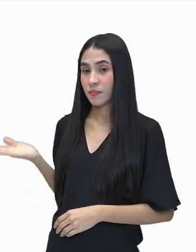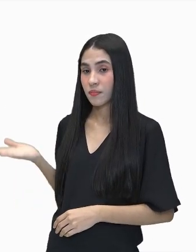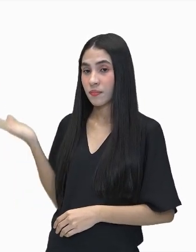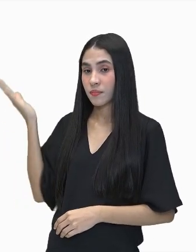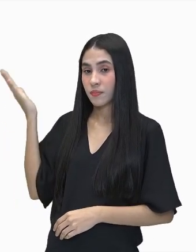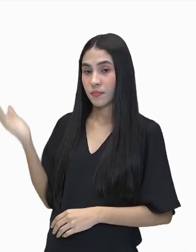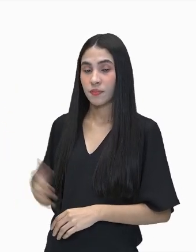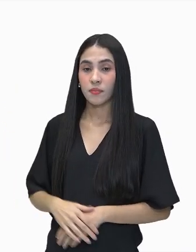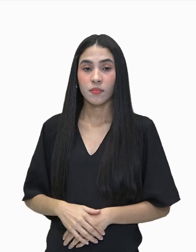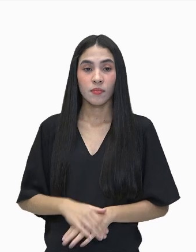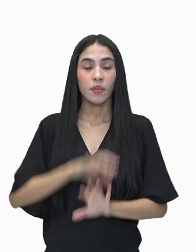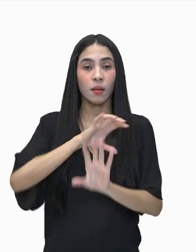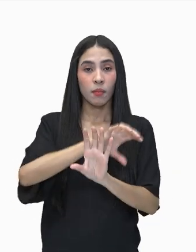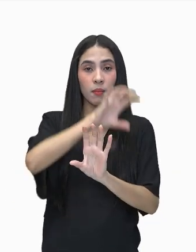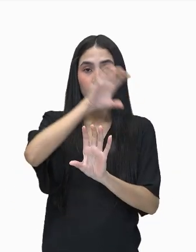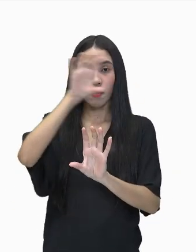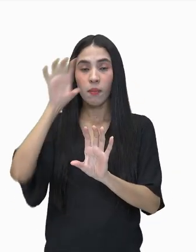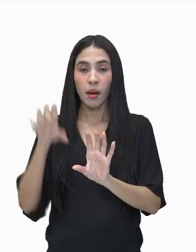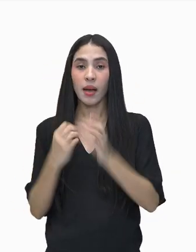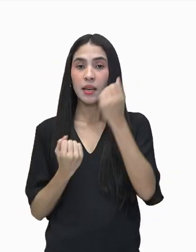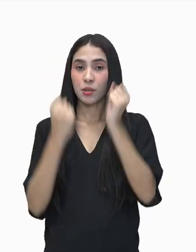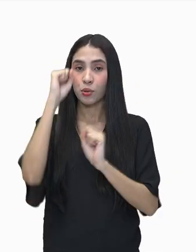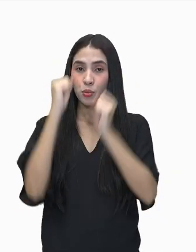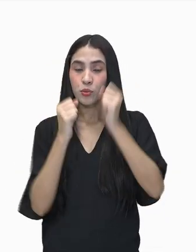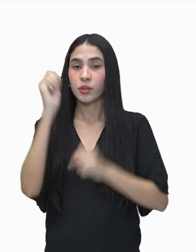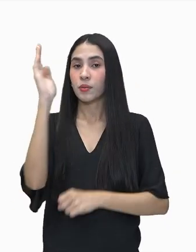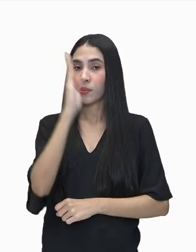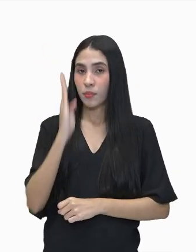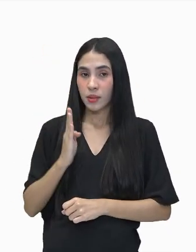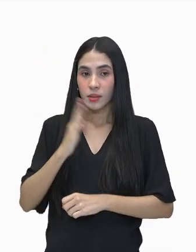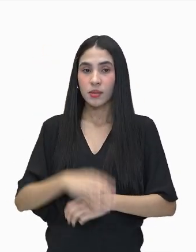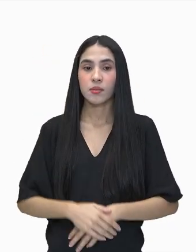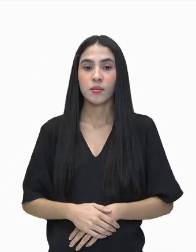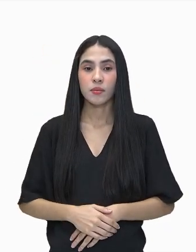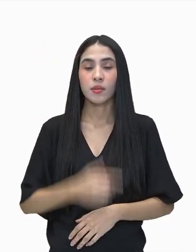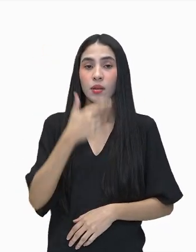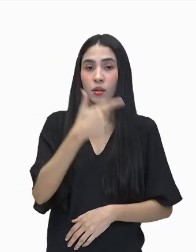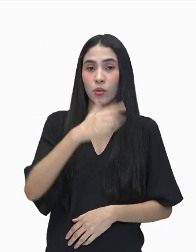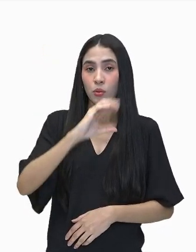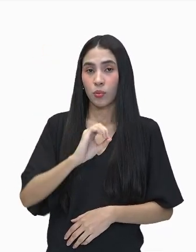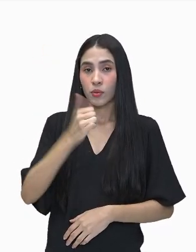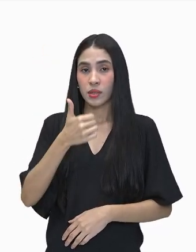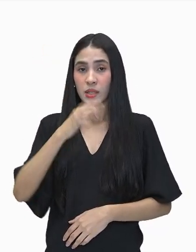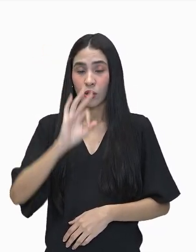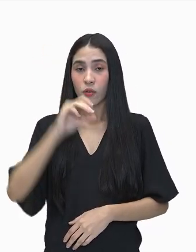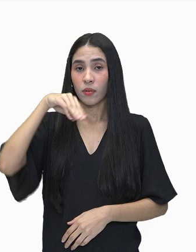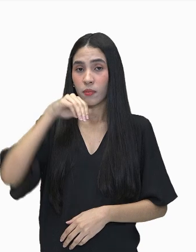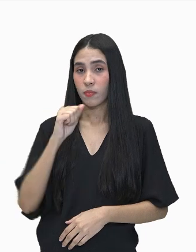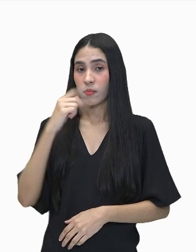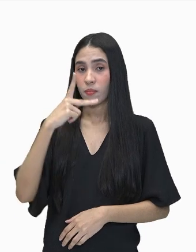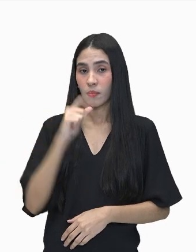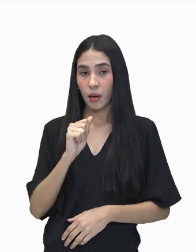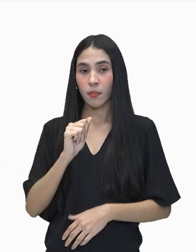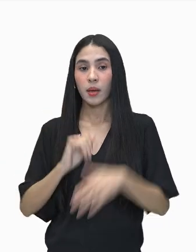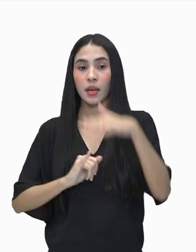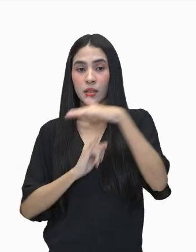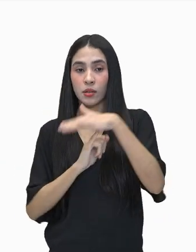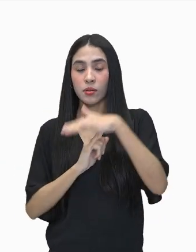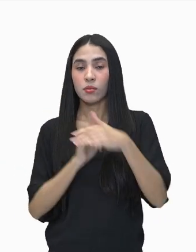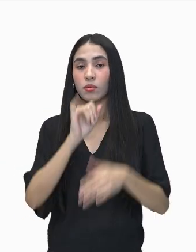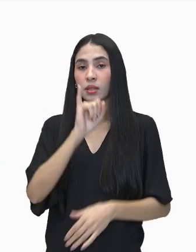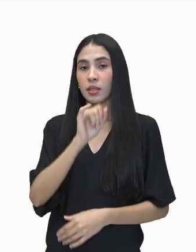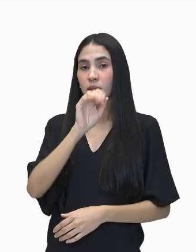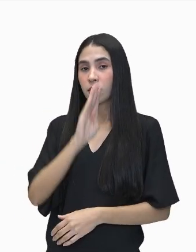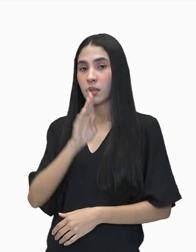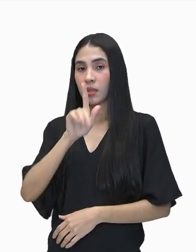a distribuição da indústria do Brasil, não é isso? No mapa de 2019, do Instituto Brasileiro